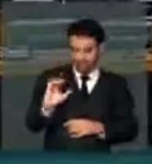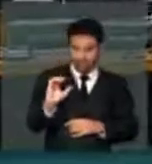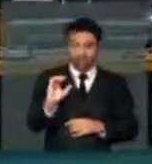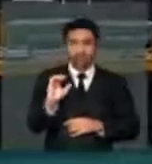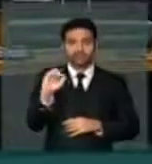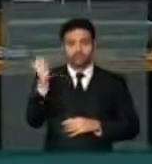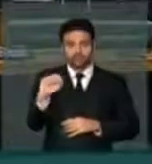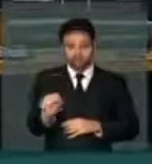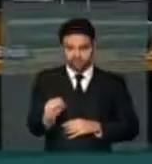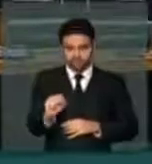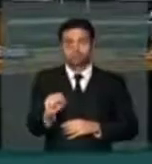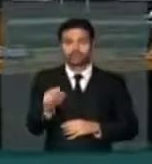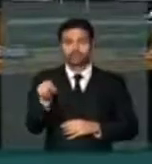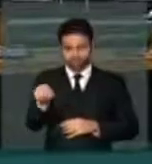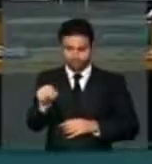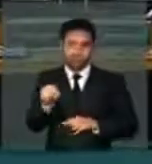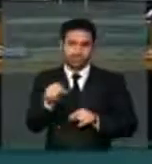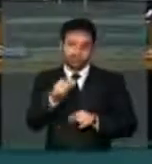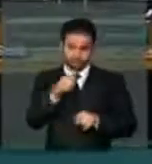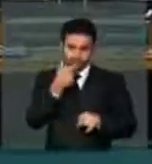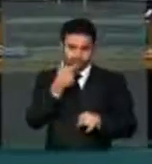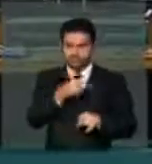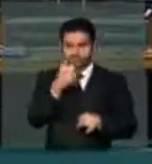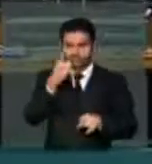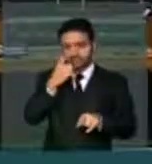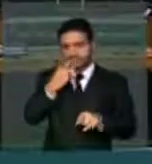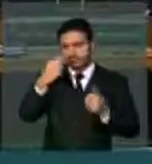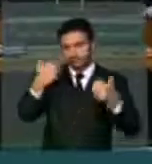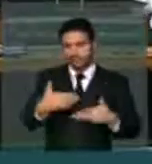Sergipe, esse deputado que acaba de encerrar a comissão geral.